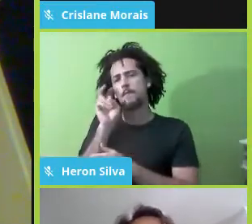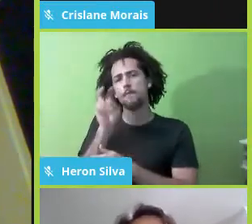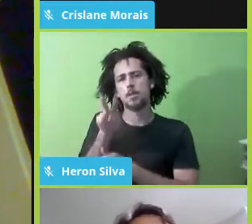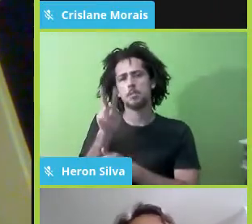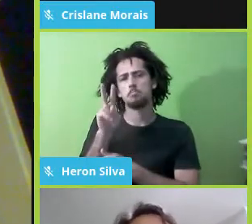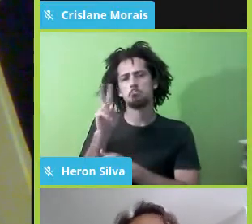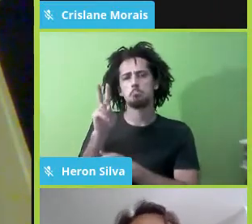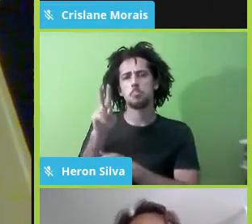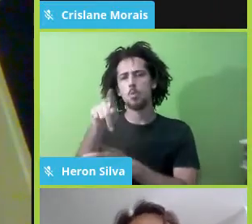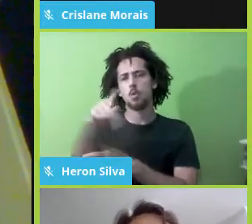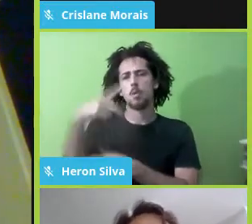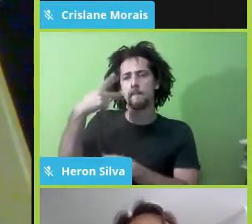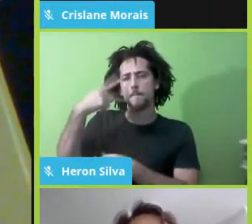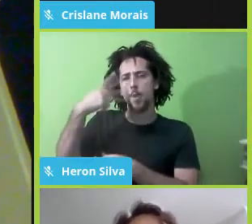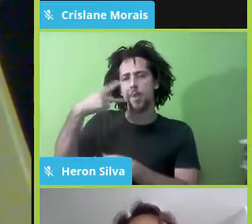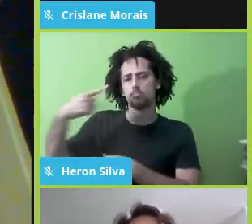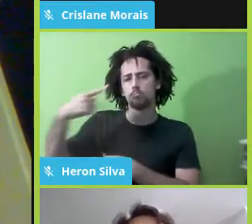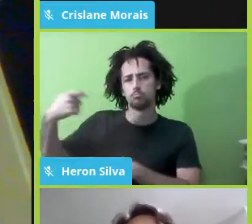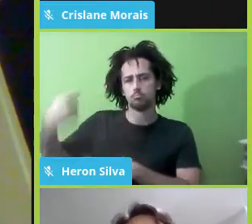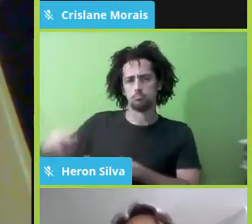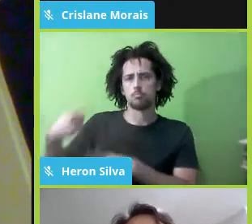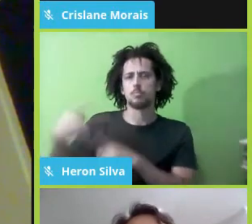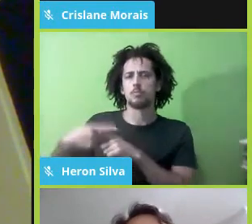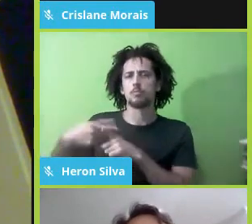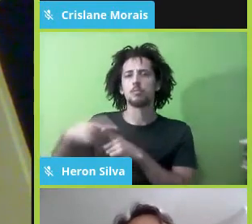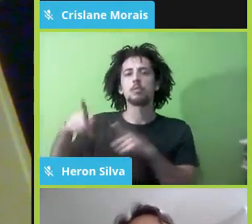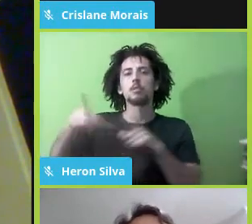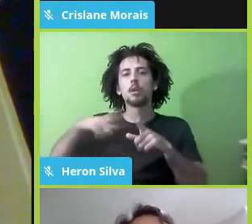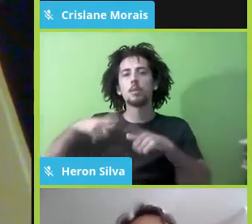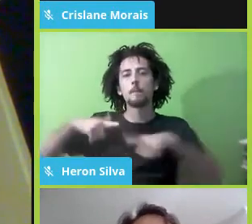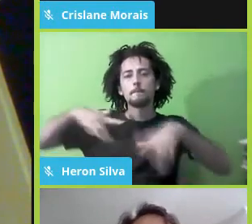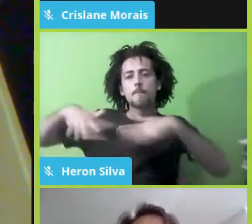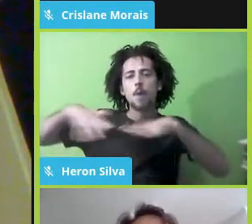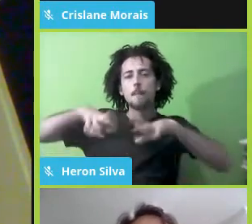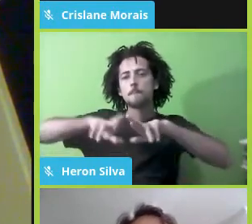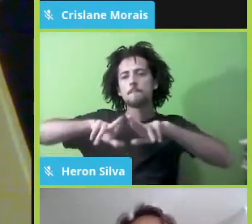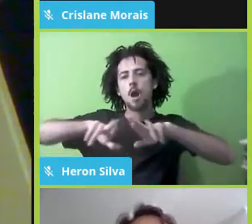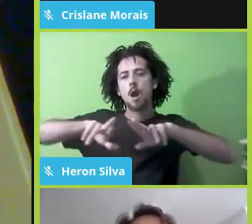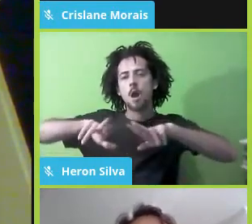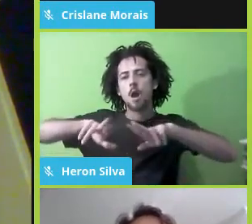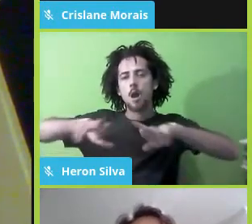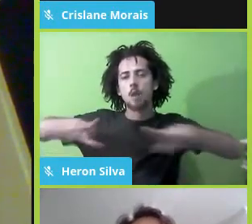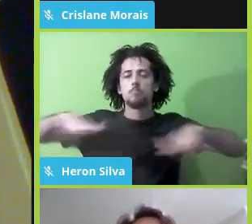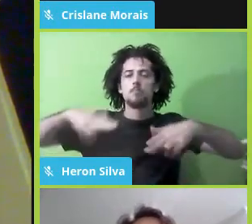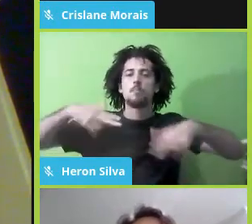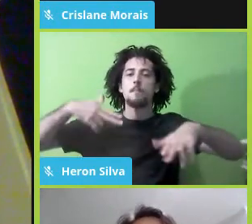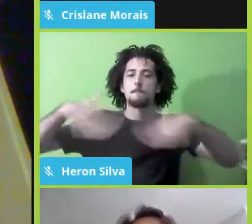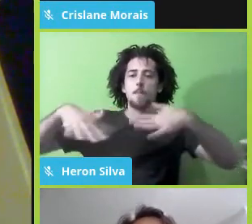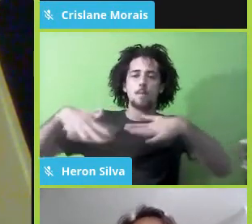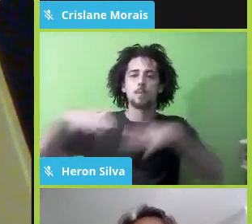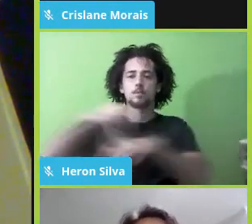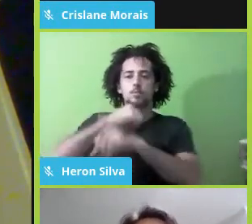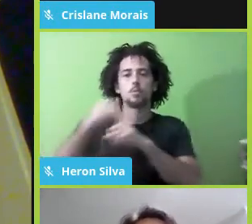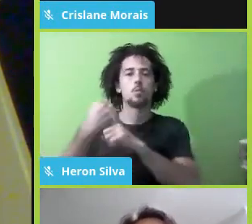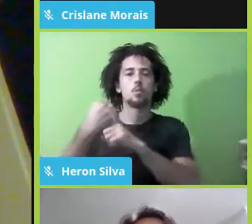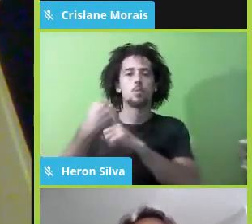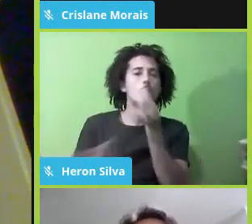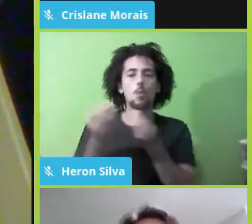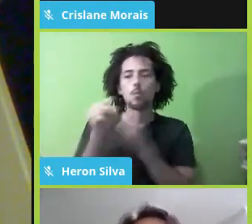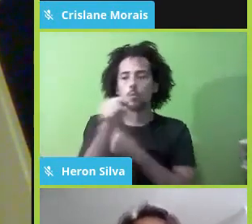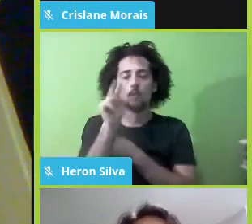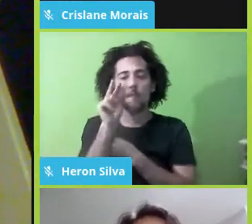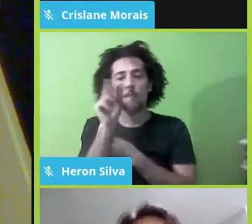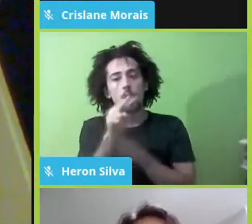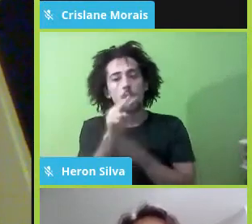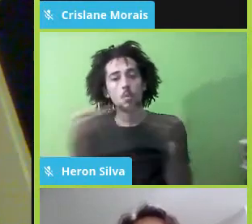atuação com vários movimentos sociais, e aí eu pergunto, para além da população indígena, como que você enxerga hoje essa